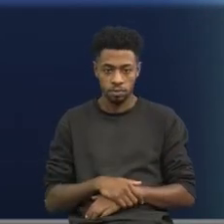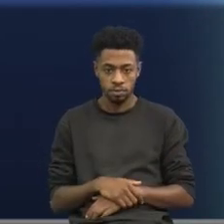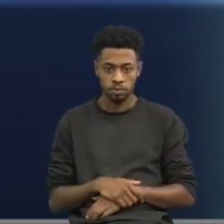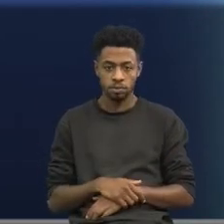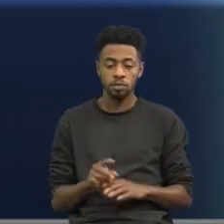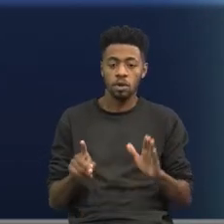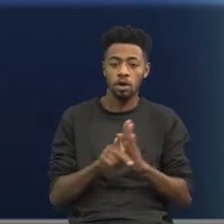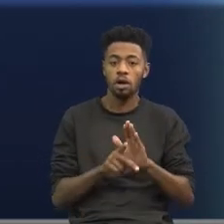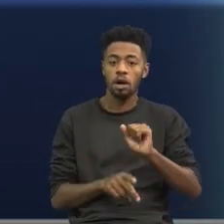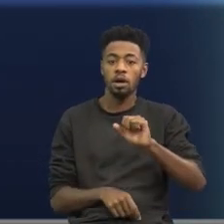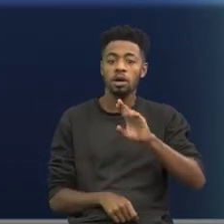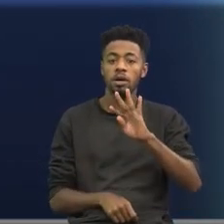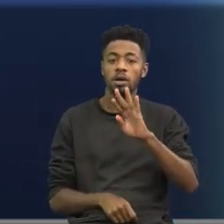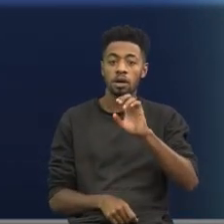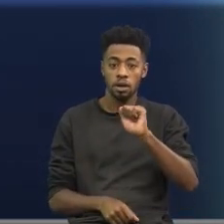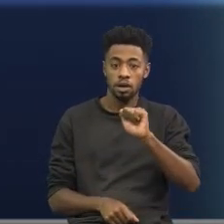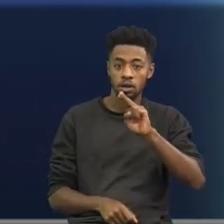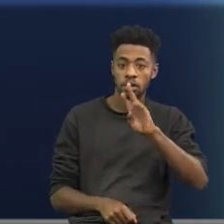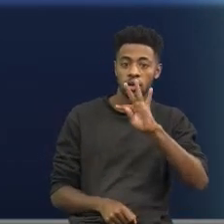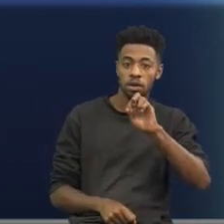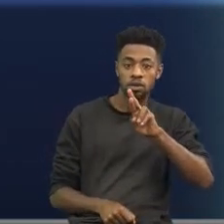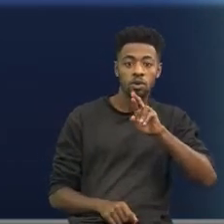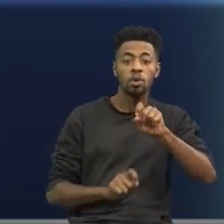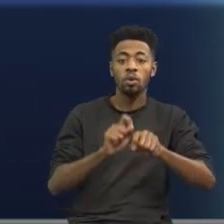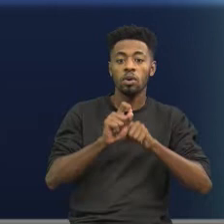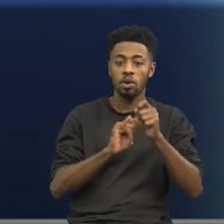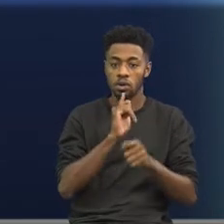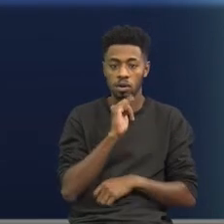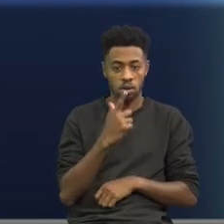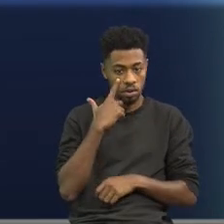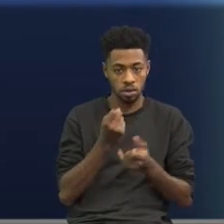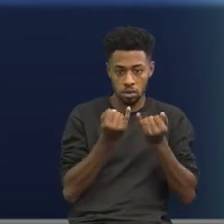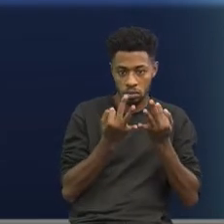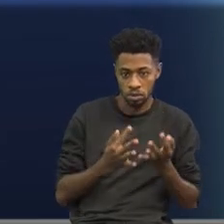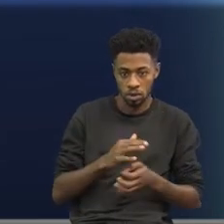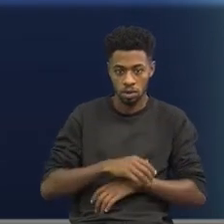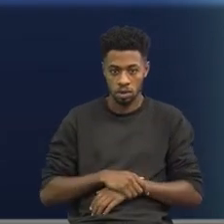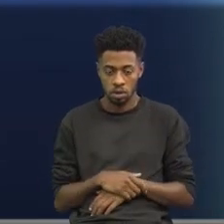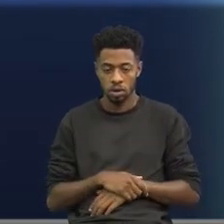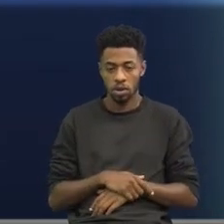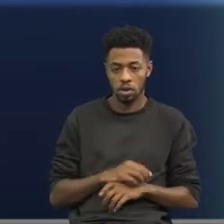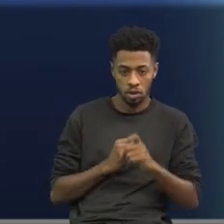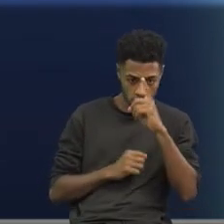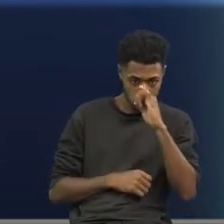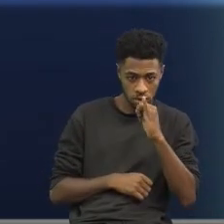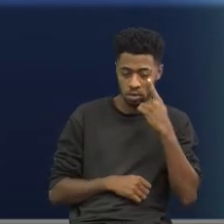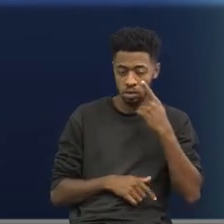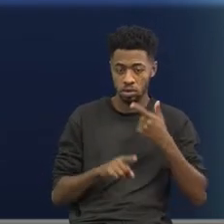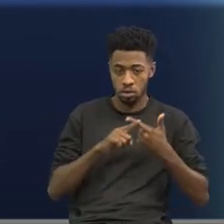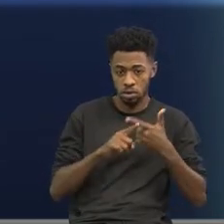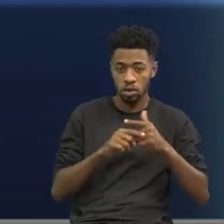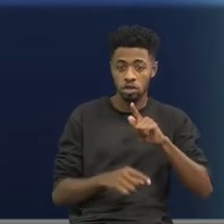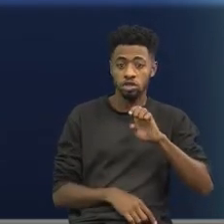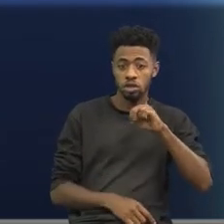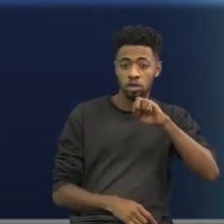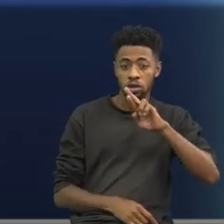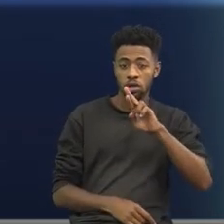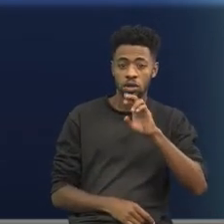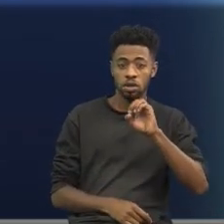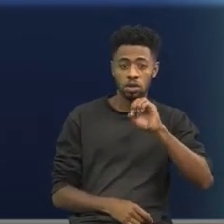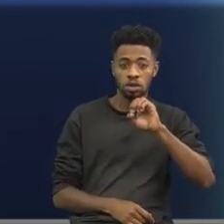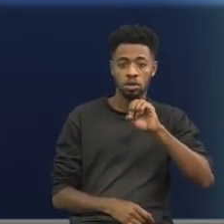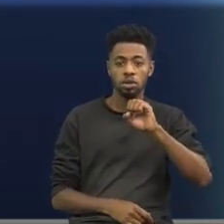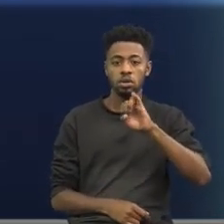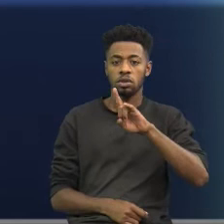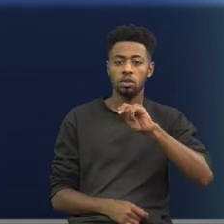com o autor, a helianesa, no trato, a hospitalidade e a generosidade são traços constitutivos da